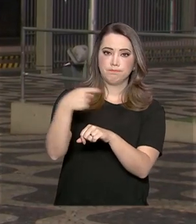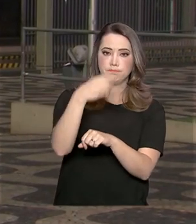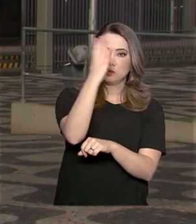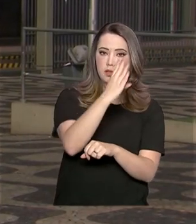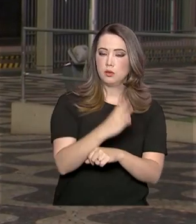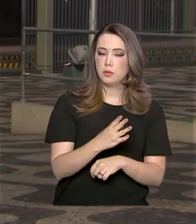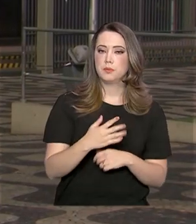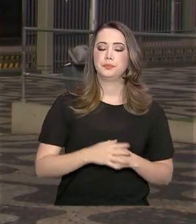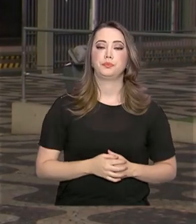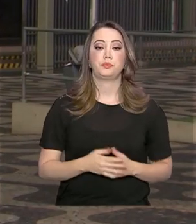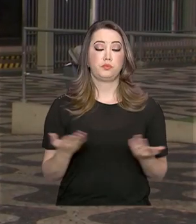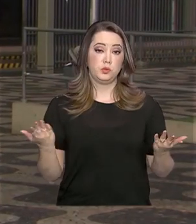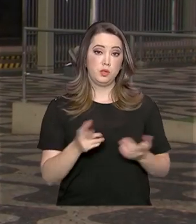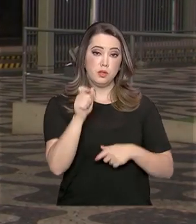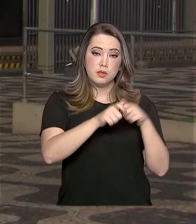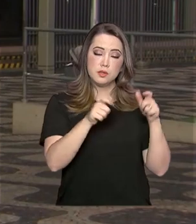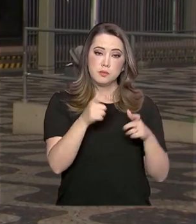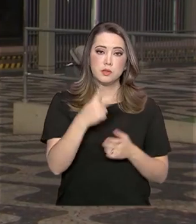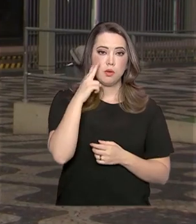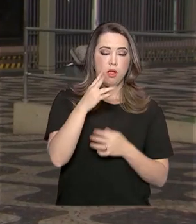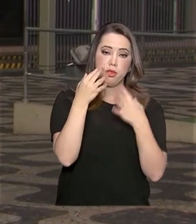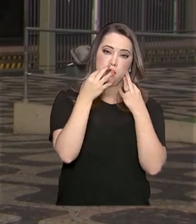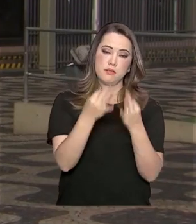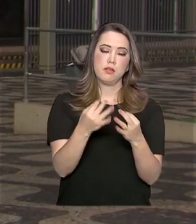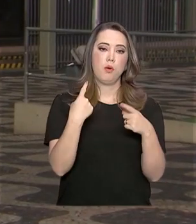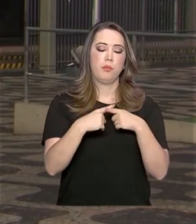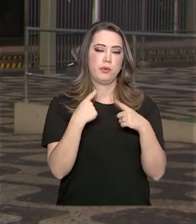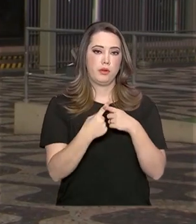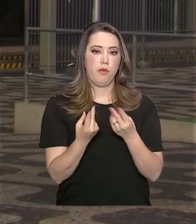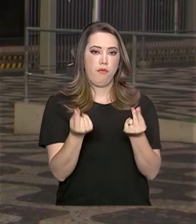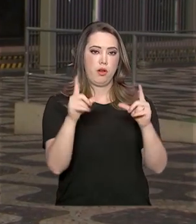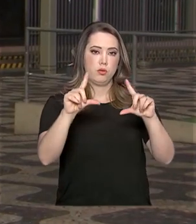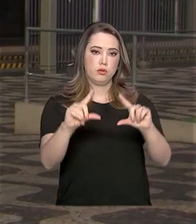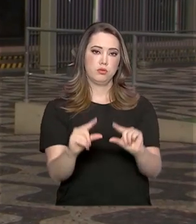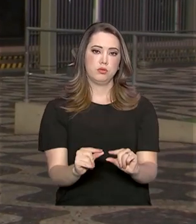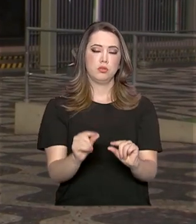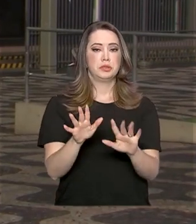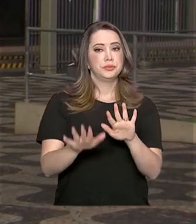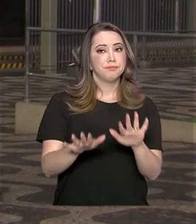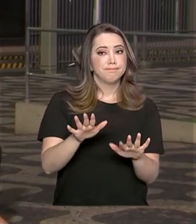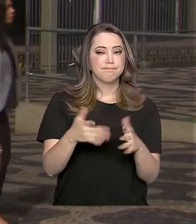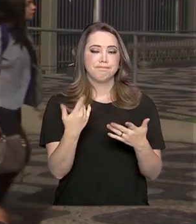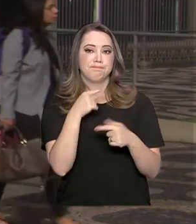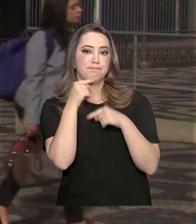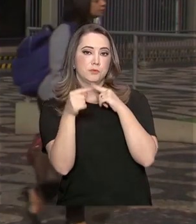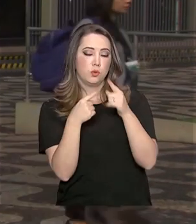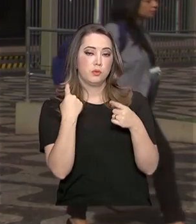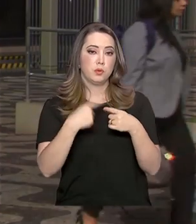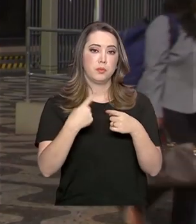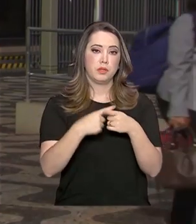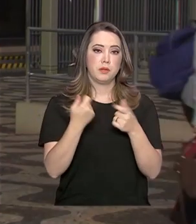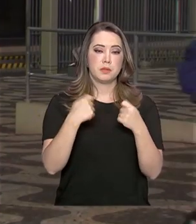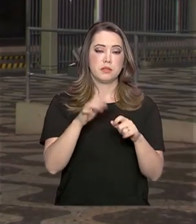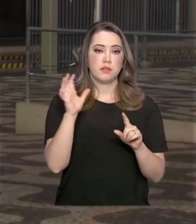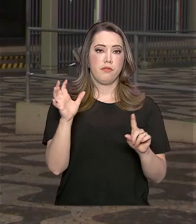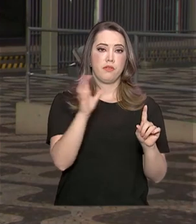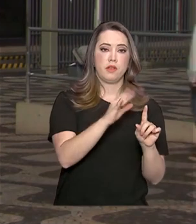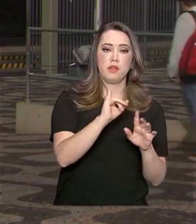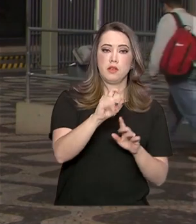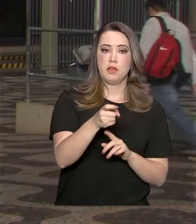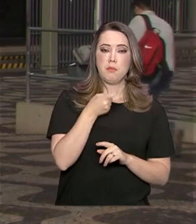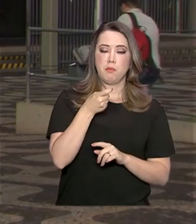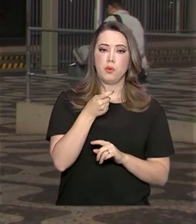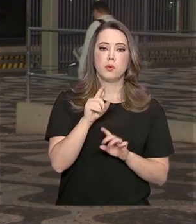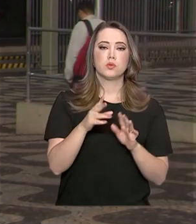Agora o consumidor final deve ficar atento, pois o repasse dessa redução é incerto. Isso porque ainda depende da incidência de impostos